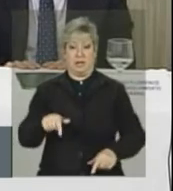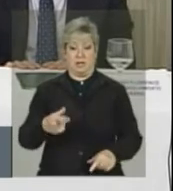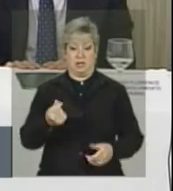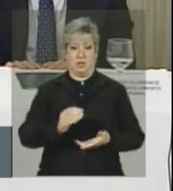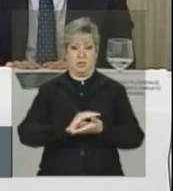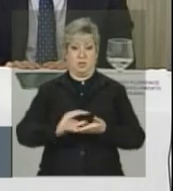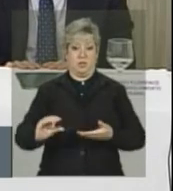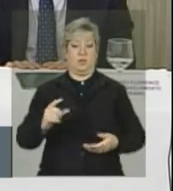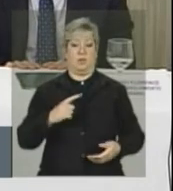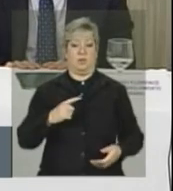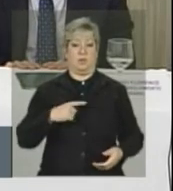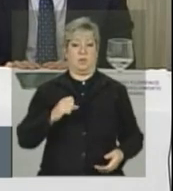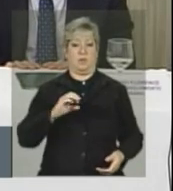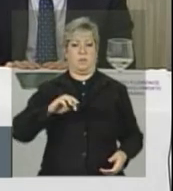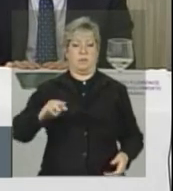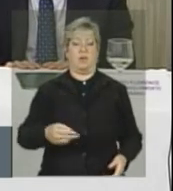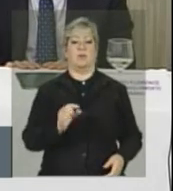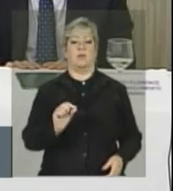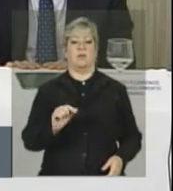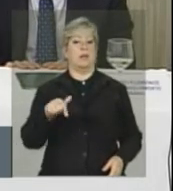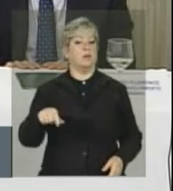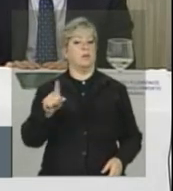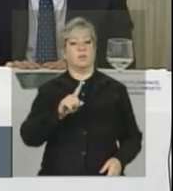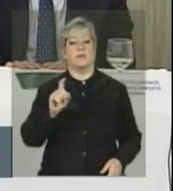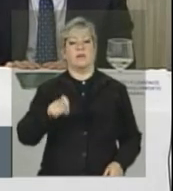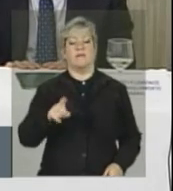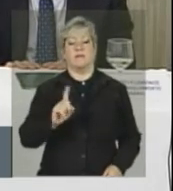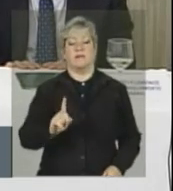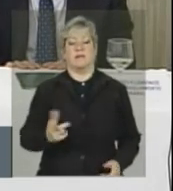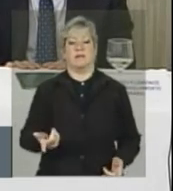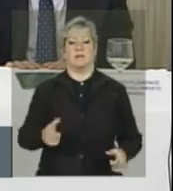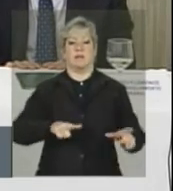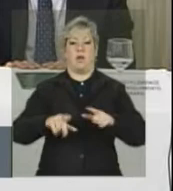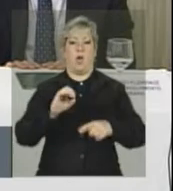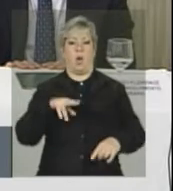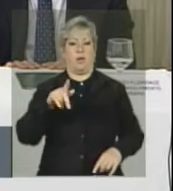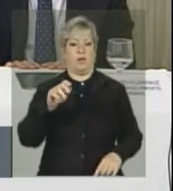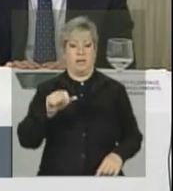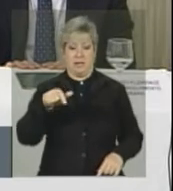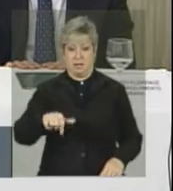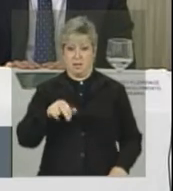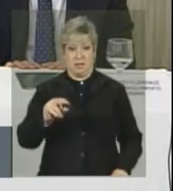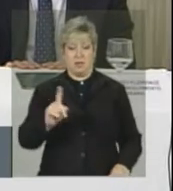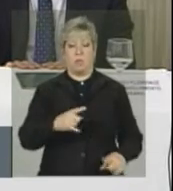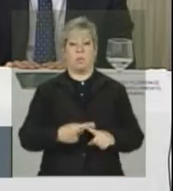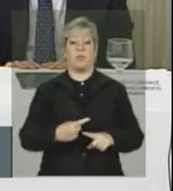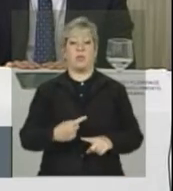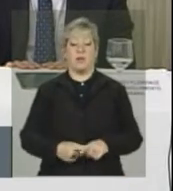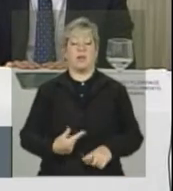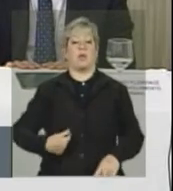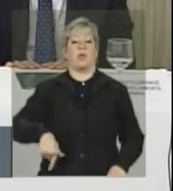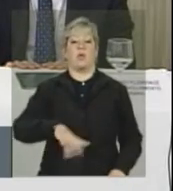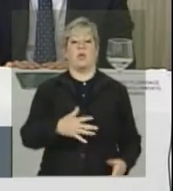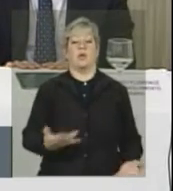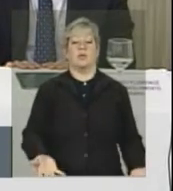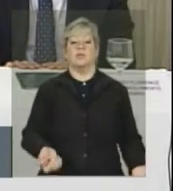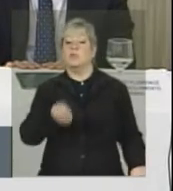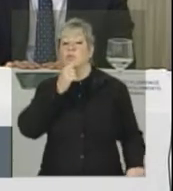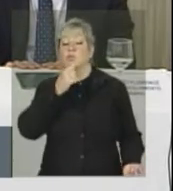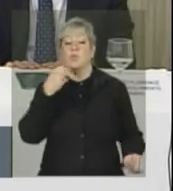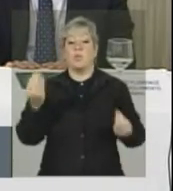eram para ser trabalhados com as ONGs esse ano, porque nós não teríamos